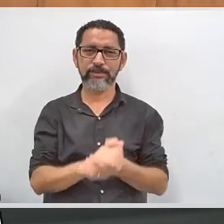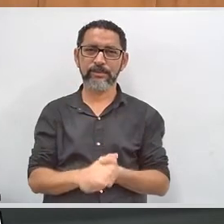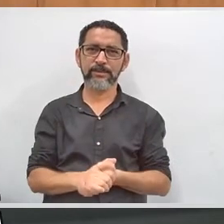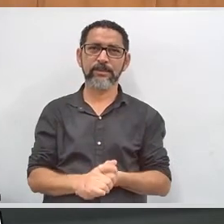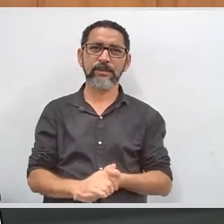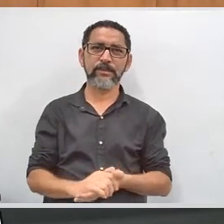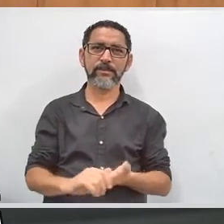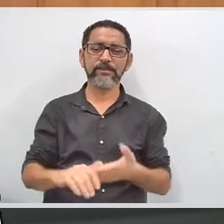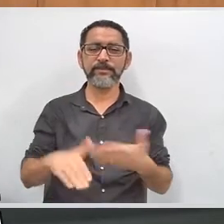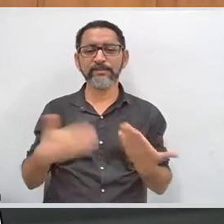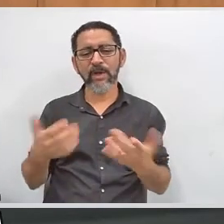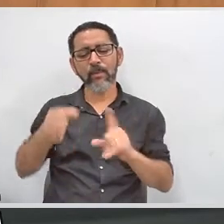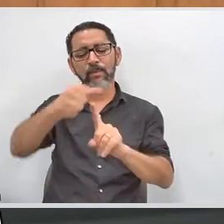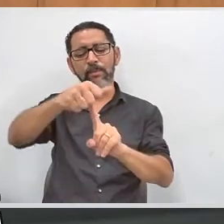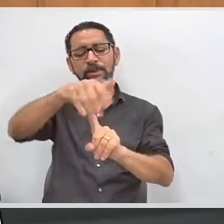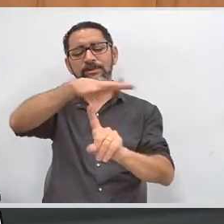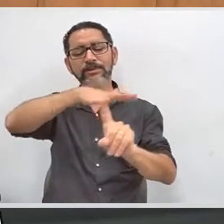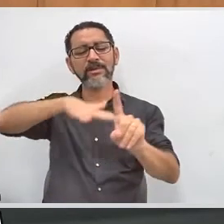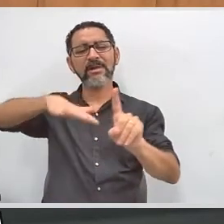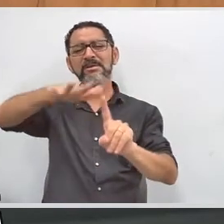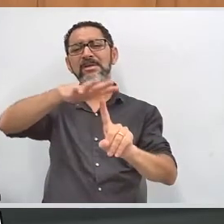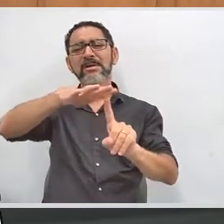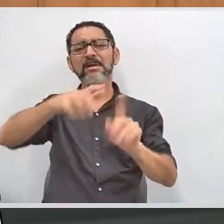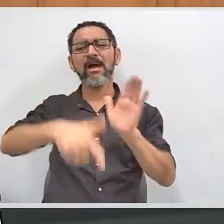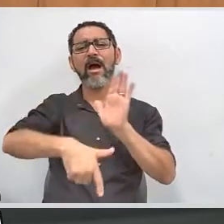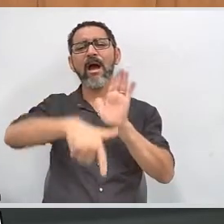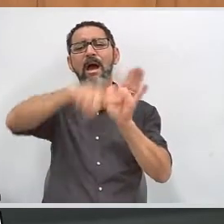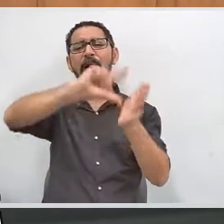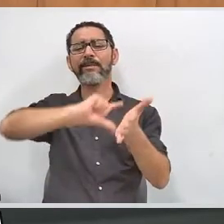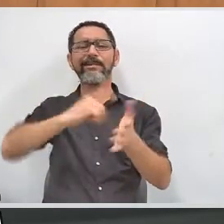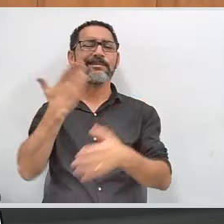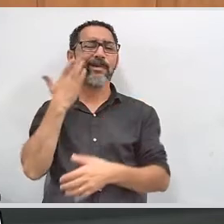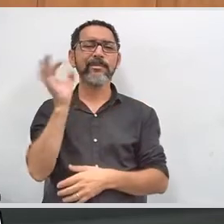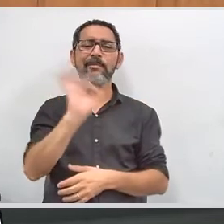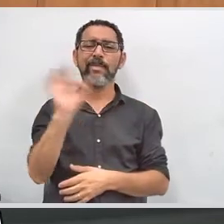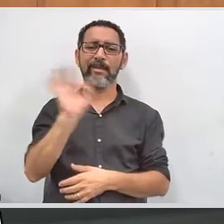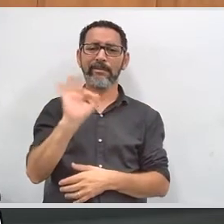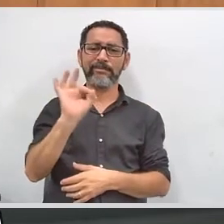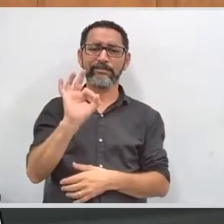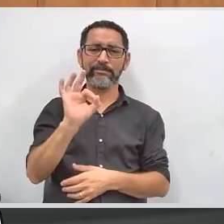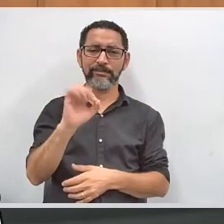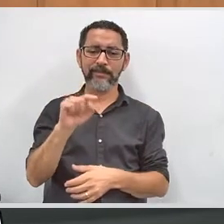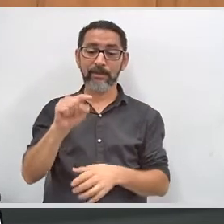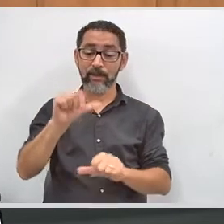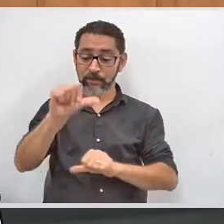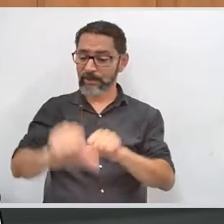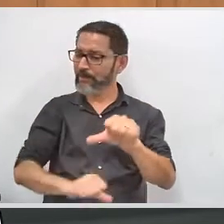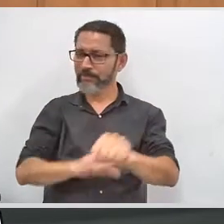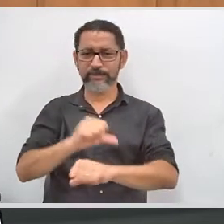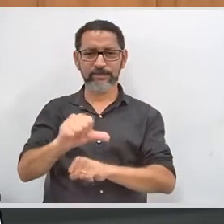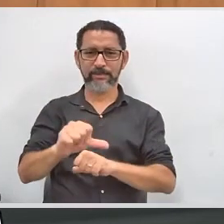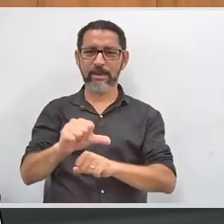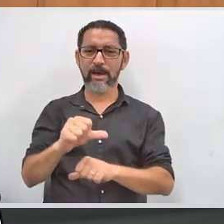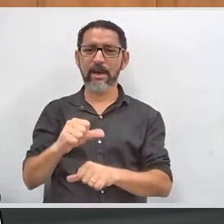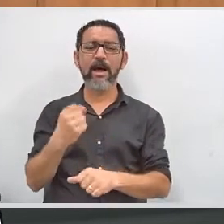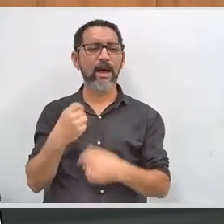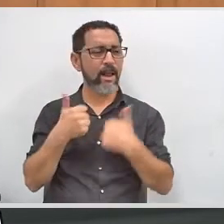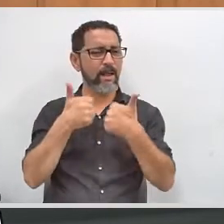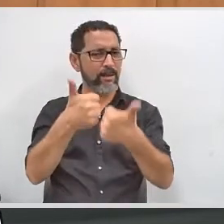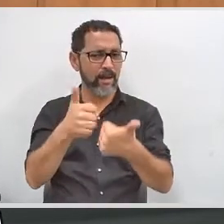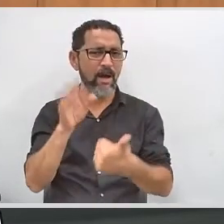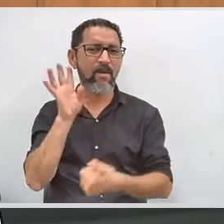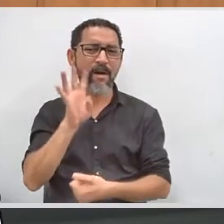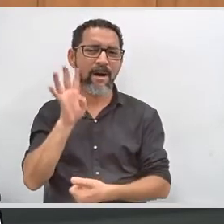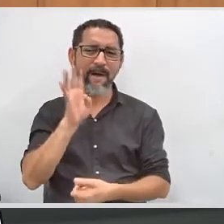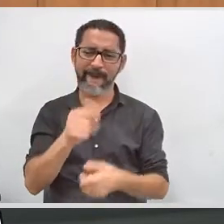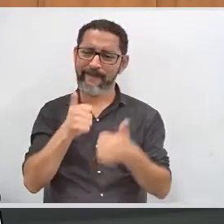isso é educativo, para uma sociedade que nunca soube viver junto. Então, acho que é transformador, é muito bacana, coloco